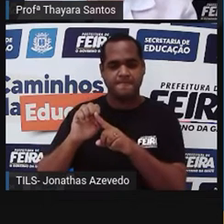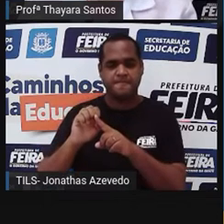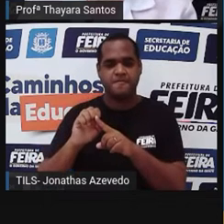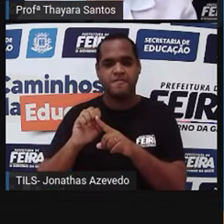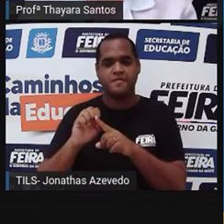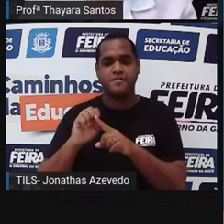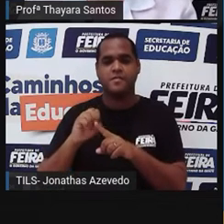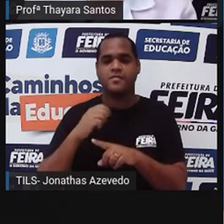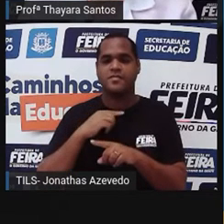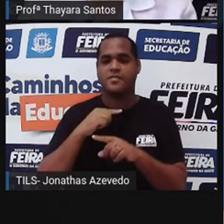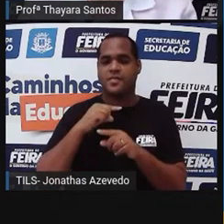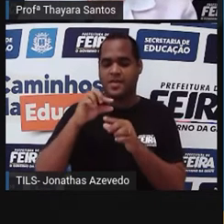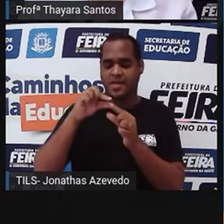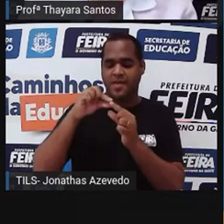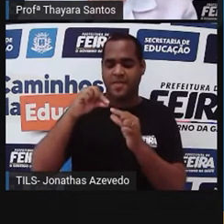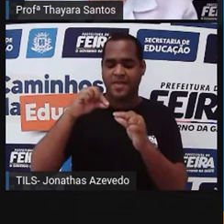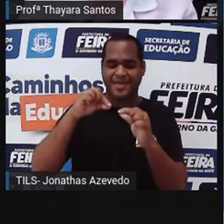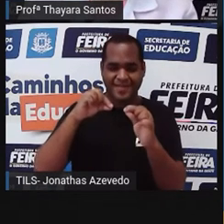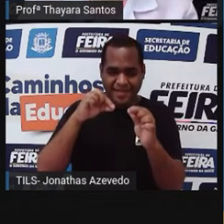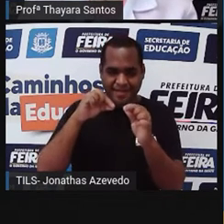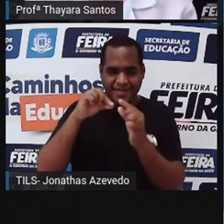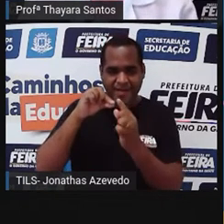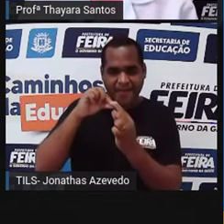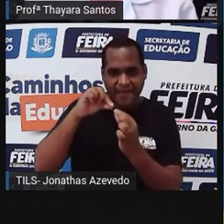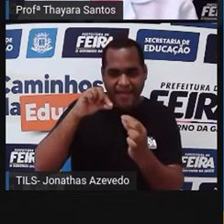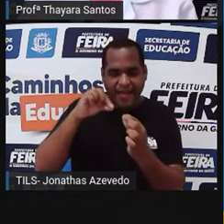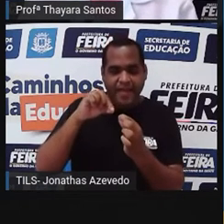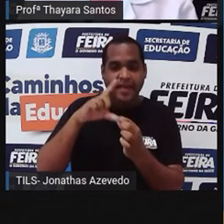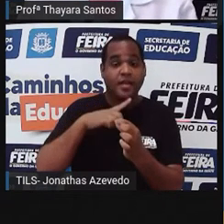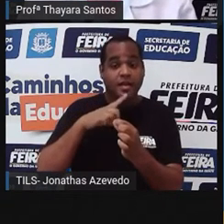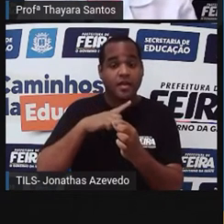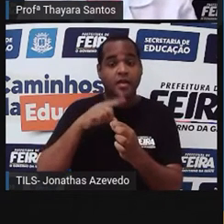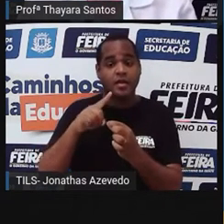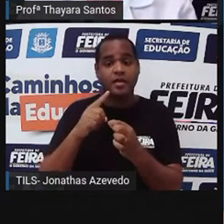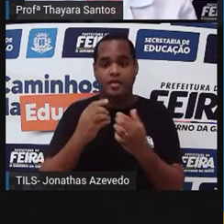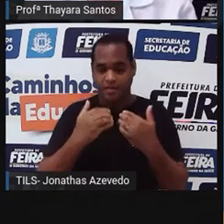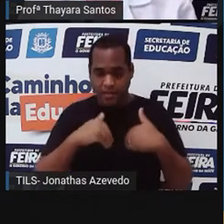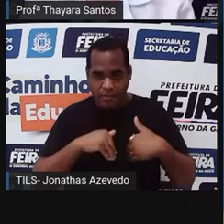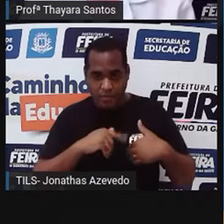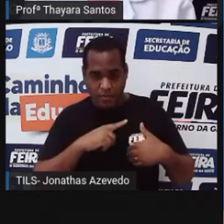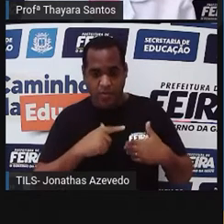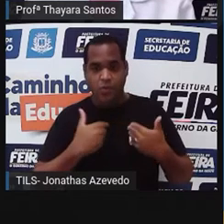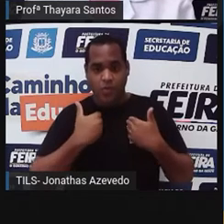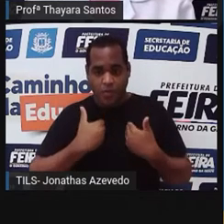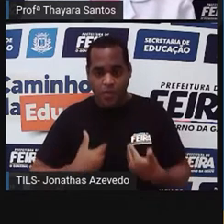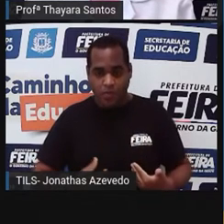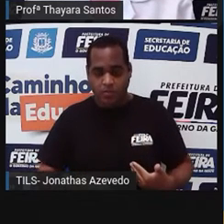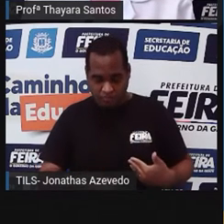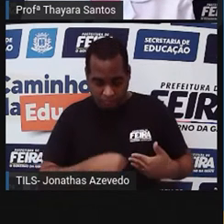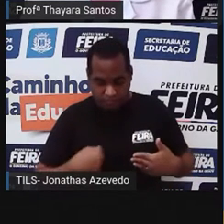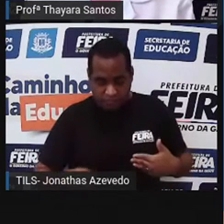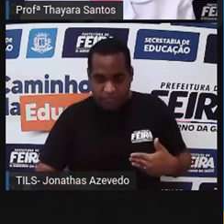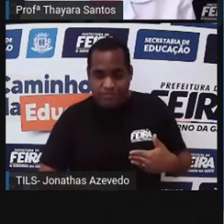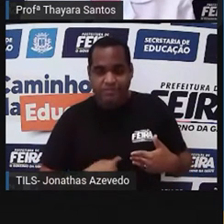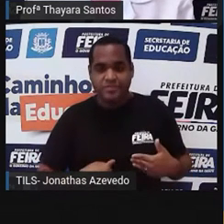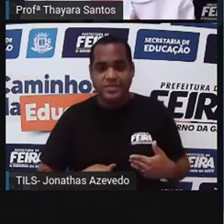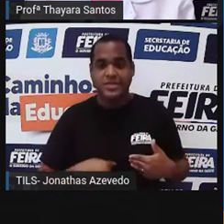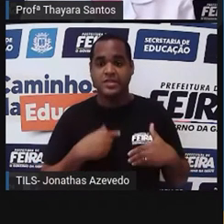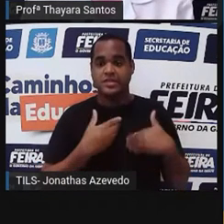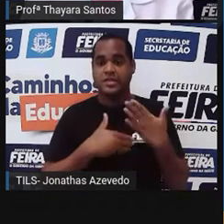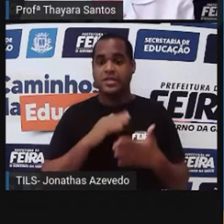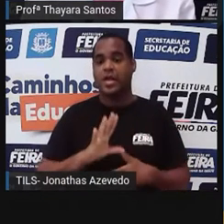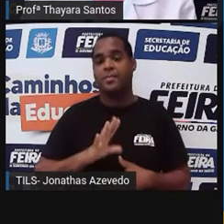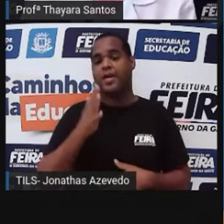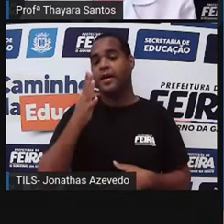coisinha aqui pendurada, esse cordãozinho pendurado no nosso intestino grosso. E isso, quando acontece,